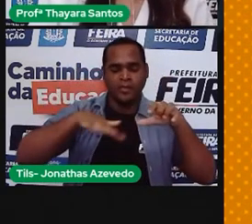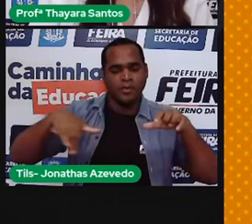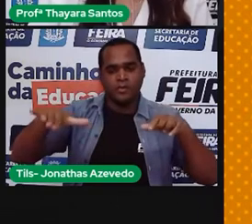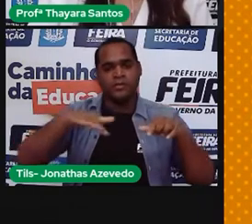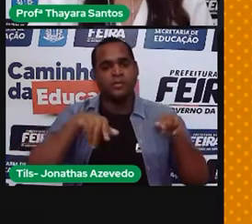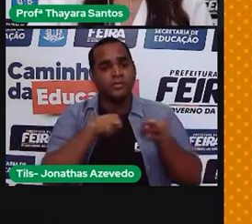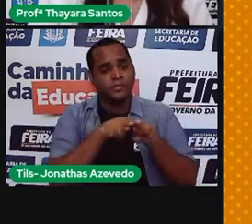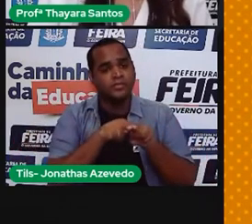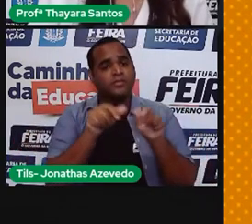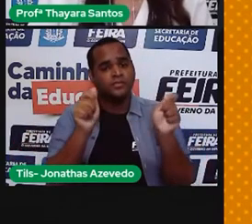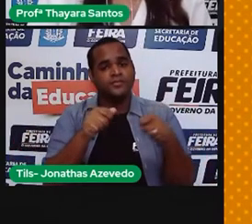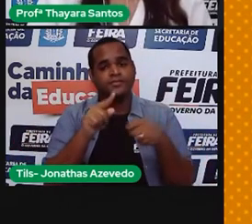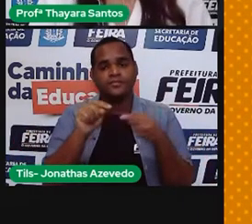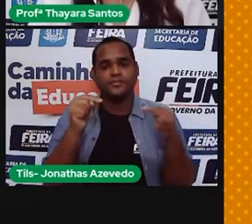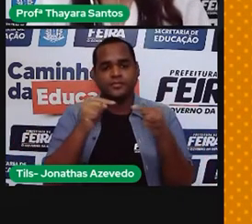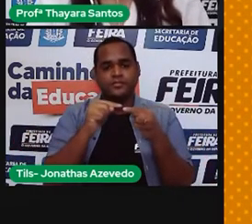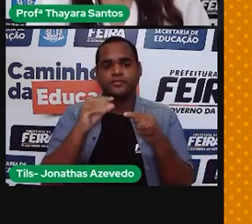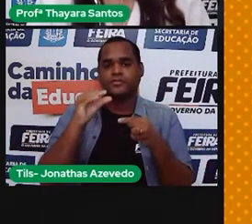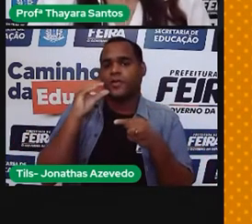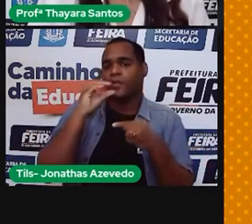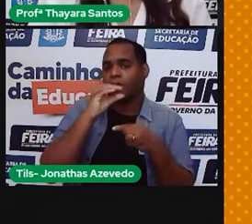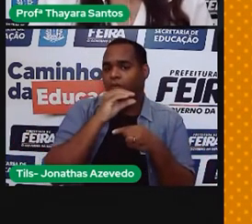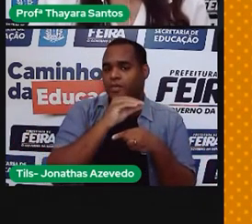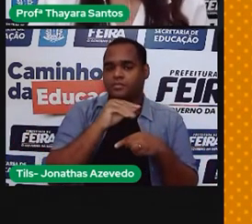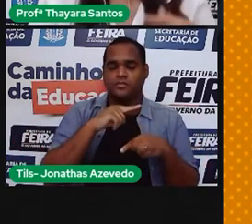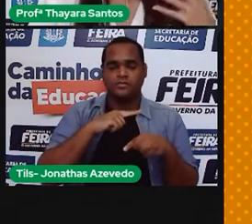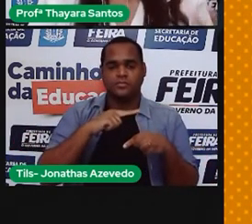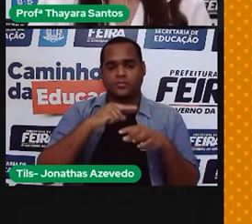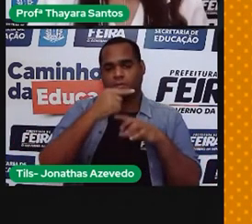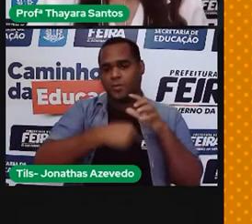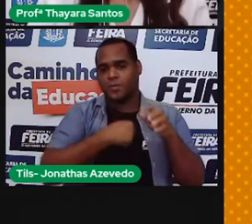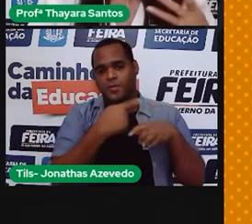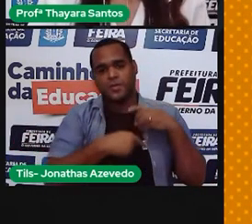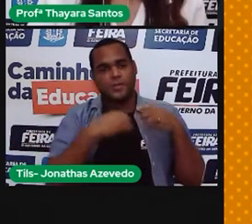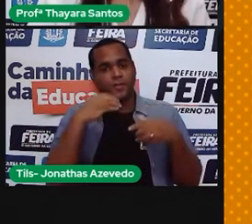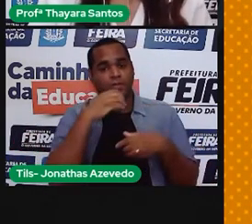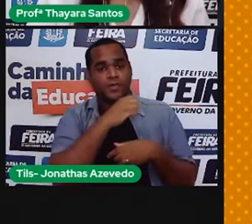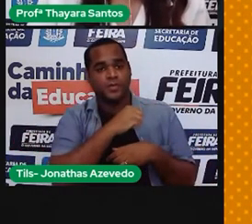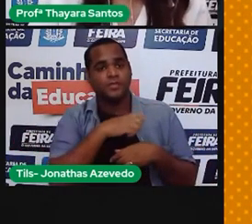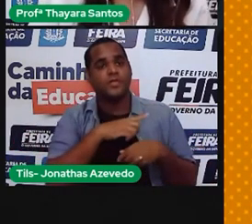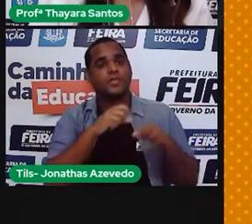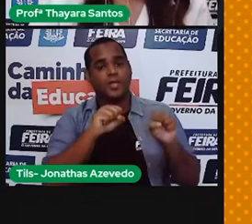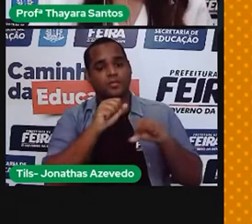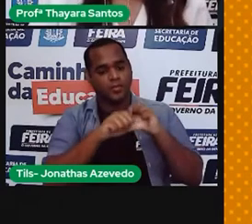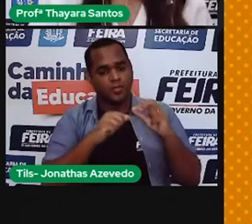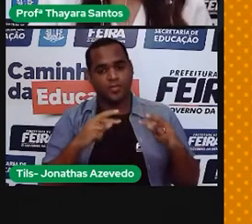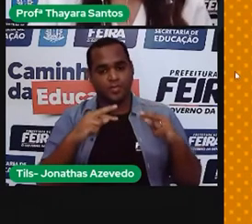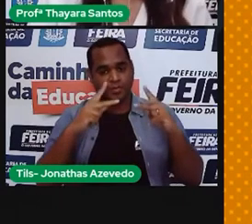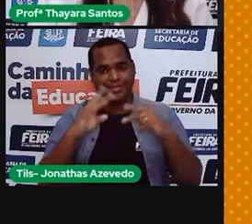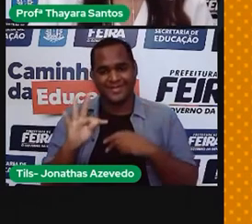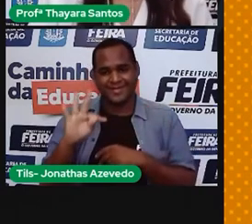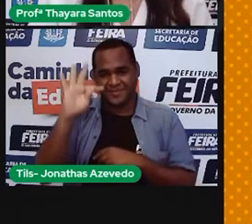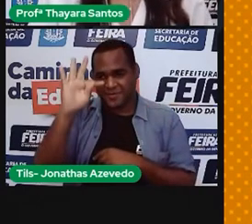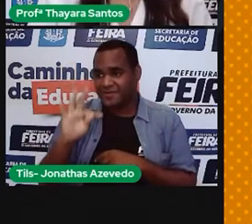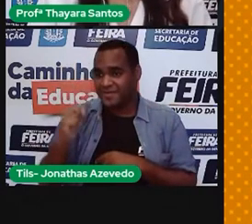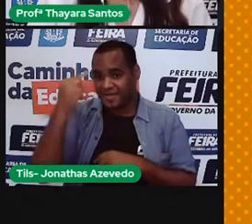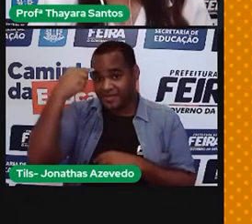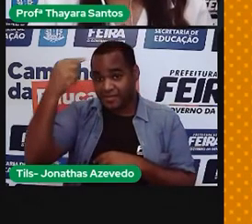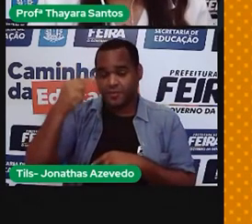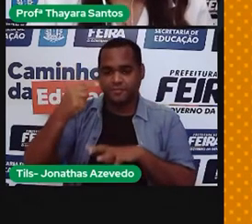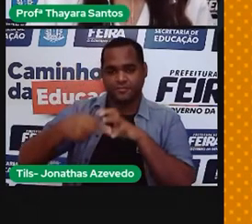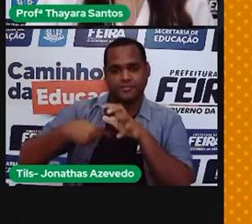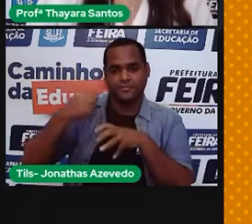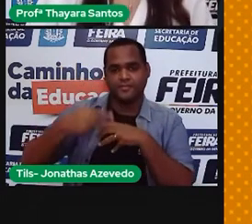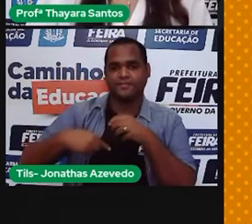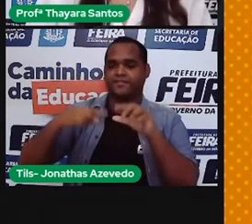causado graças ao aquecimento global. A gente já viu que o aquecimento global que é aumento da temperatura média do planeta, está fazendo com que o